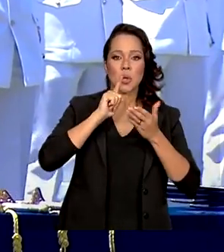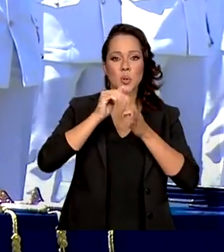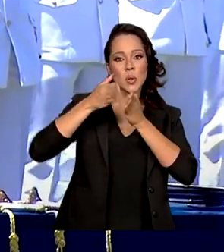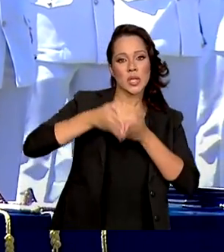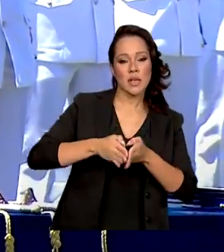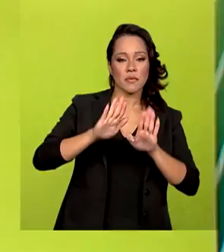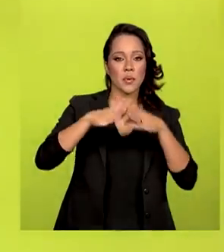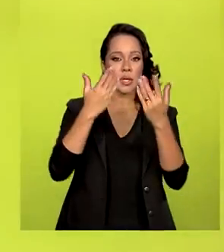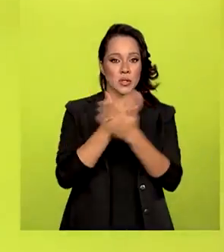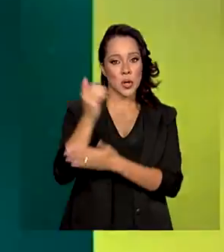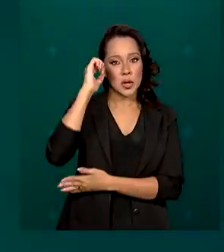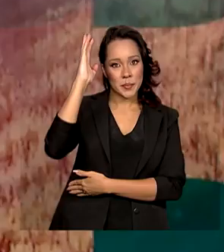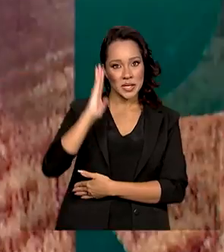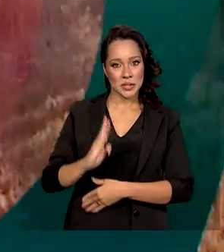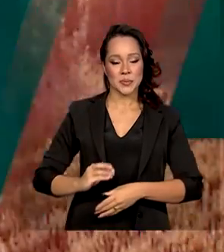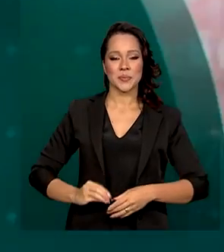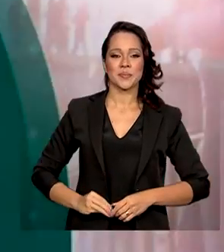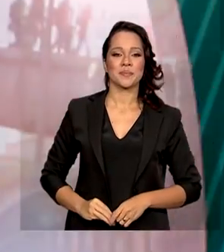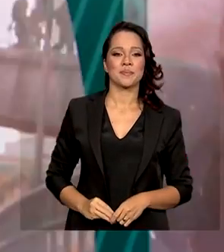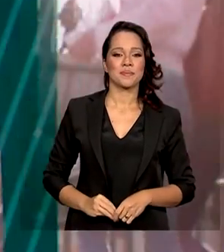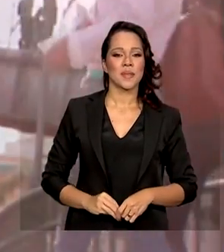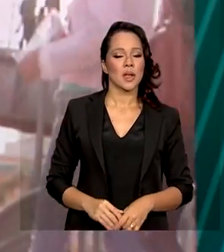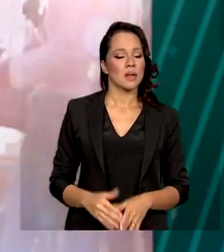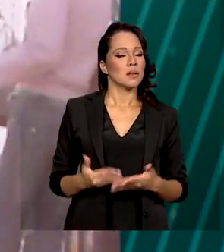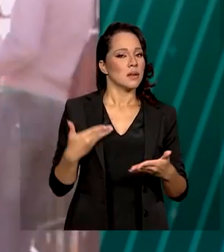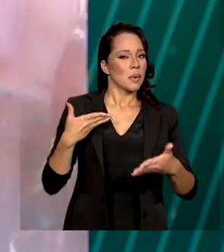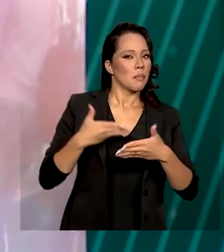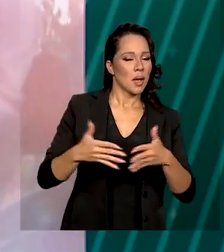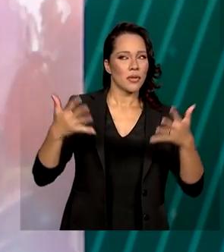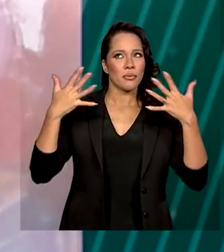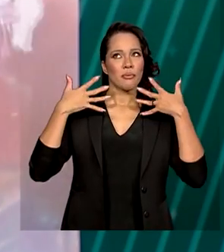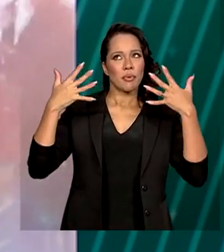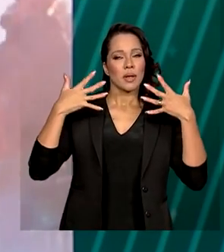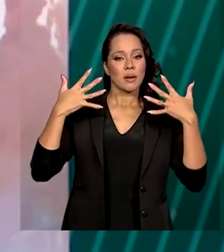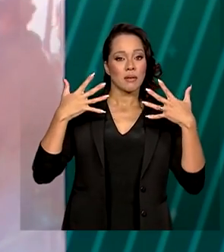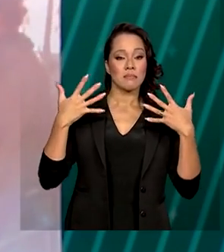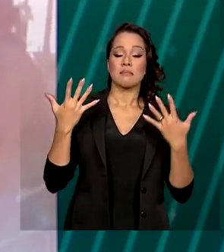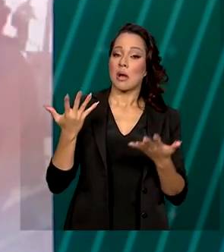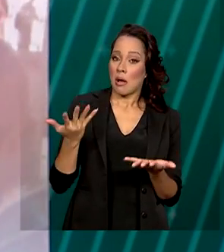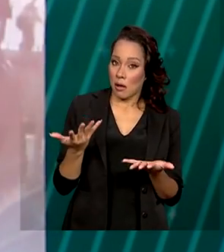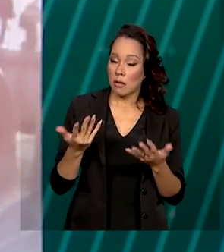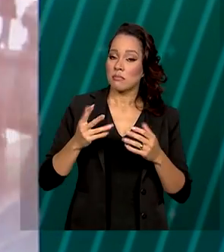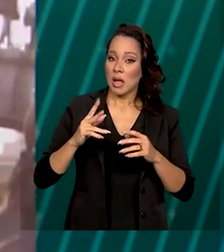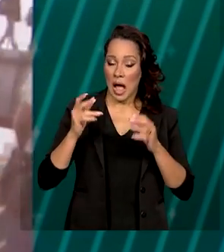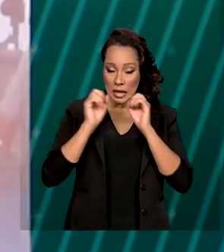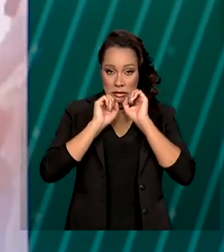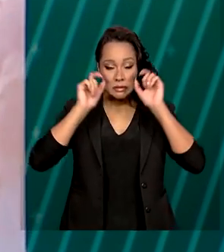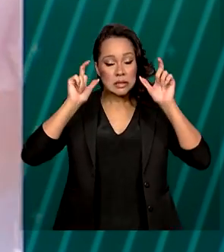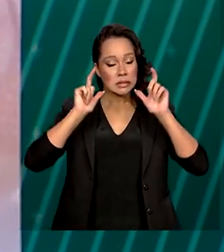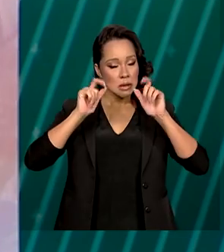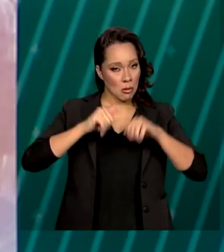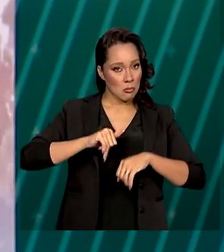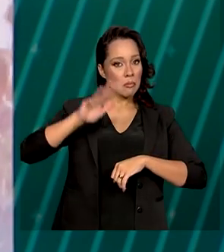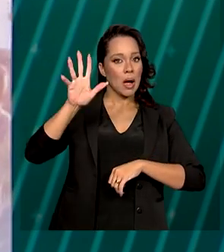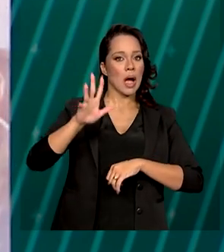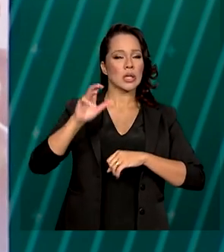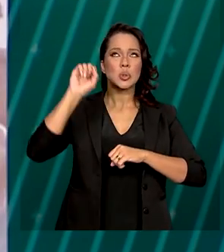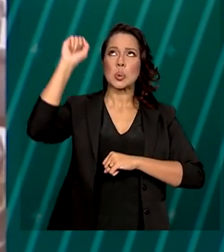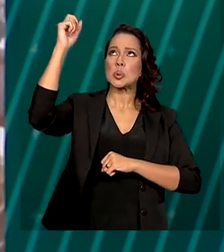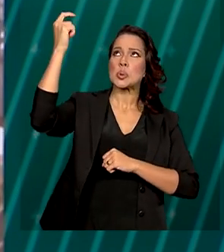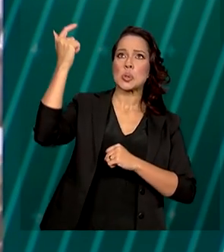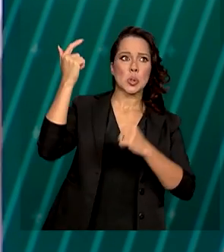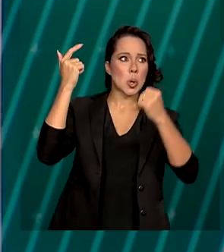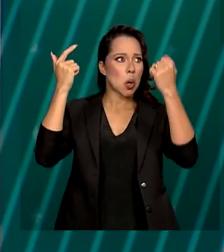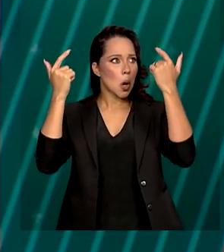Escola Brasil. O verão está chegando e, por isso, é hora de redobrar a atenção com excesso de